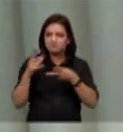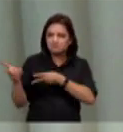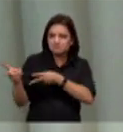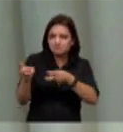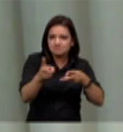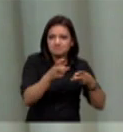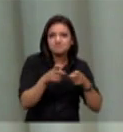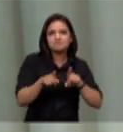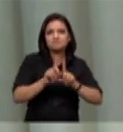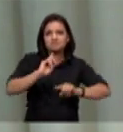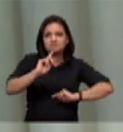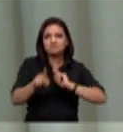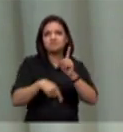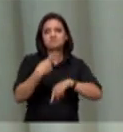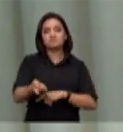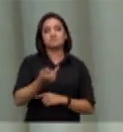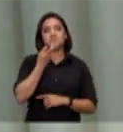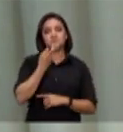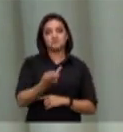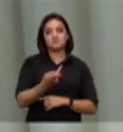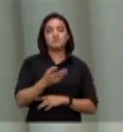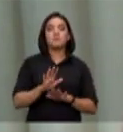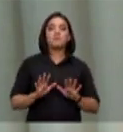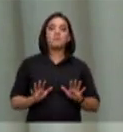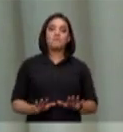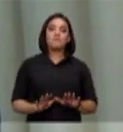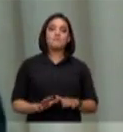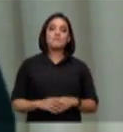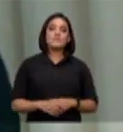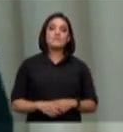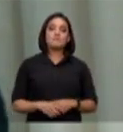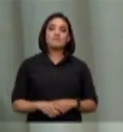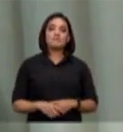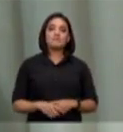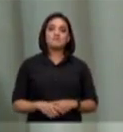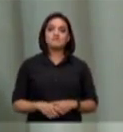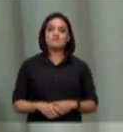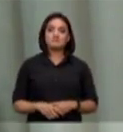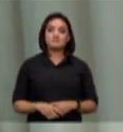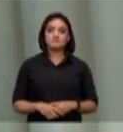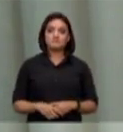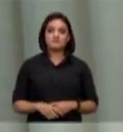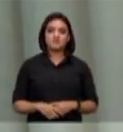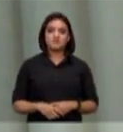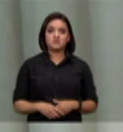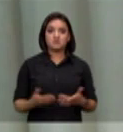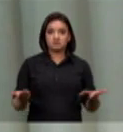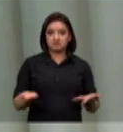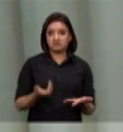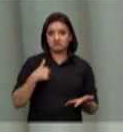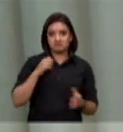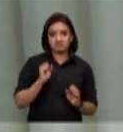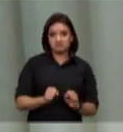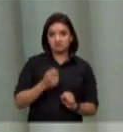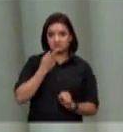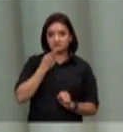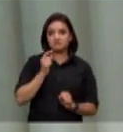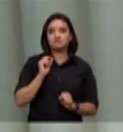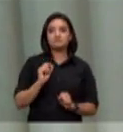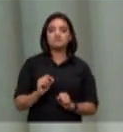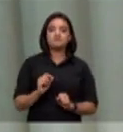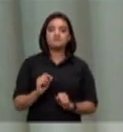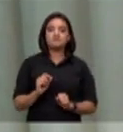atos do processo quem fala é Juliana o nós podemos fazer aqui é apenas uma